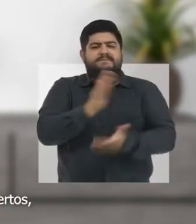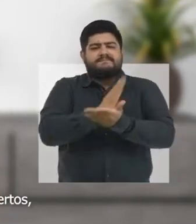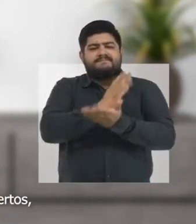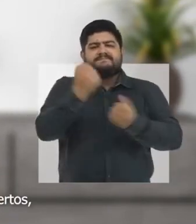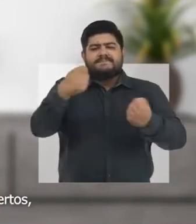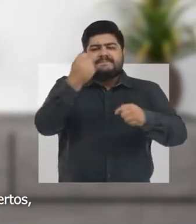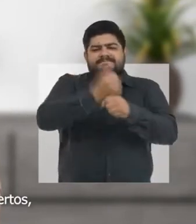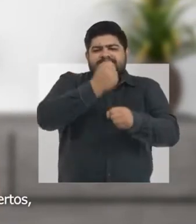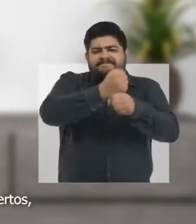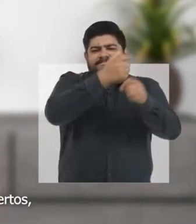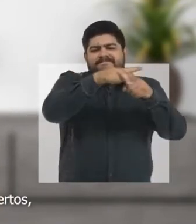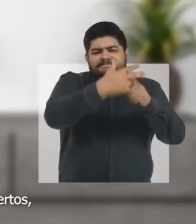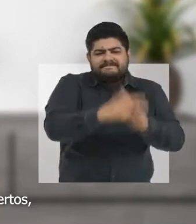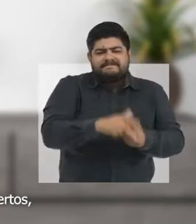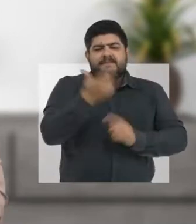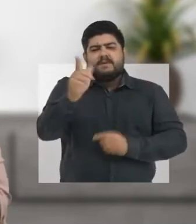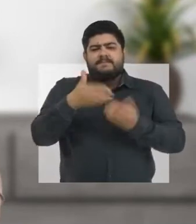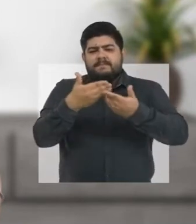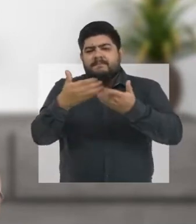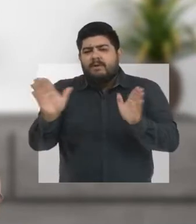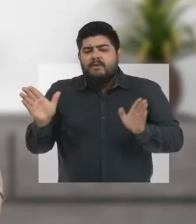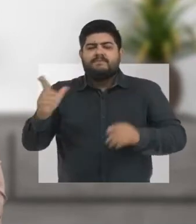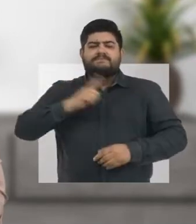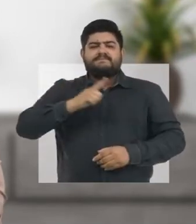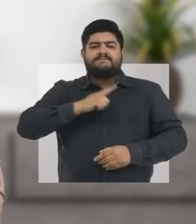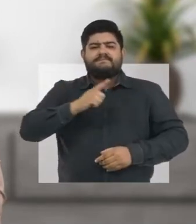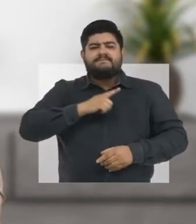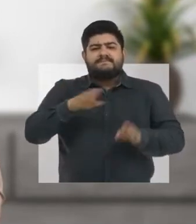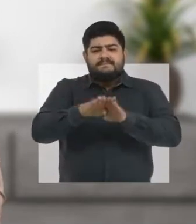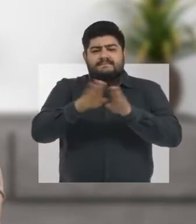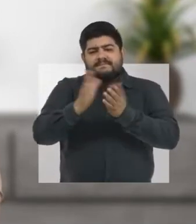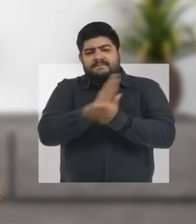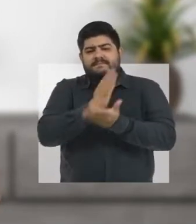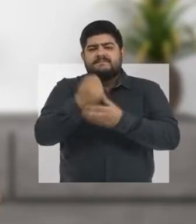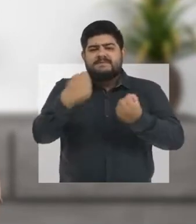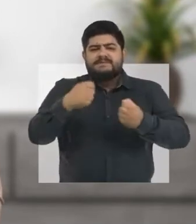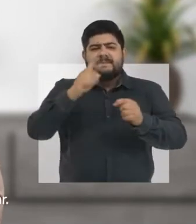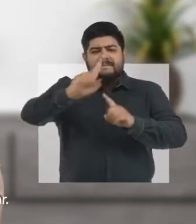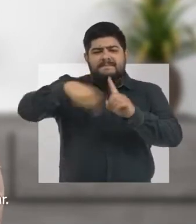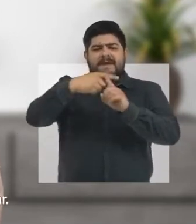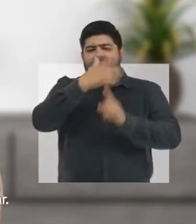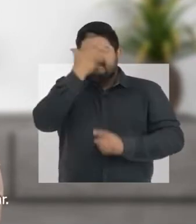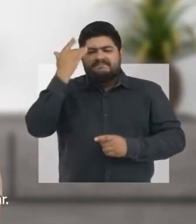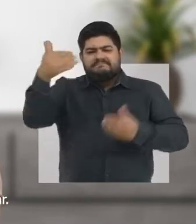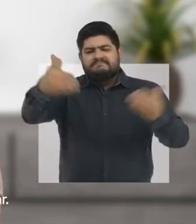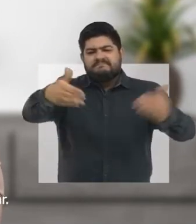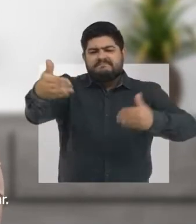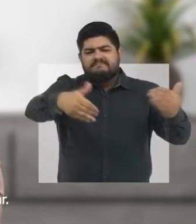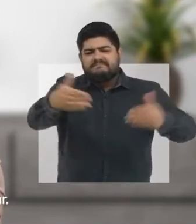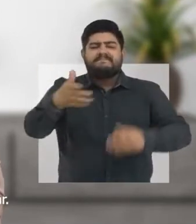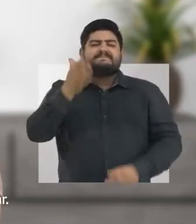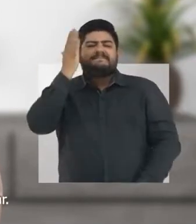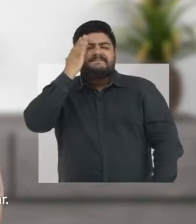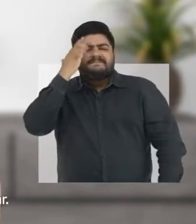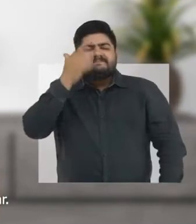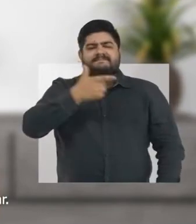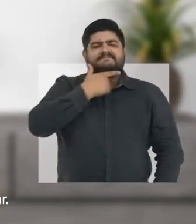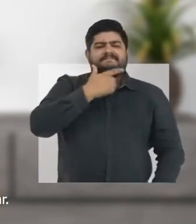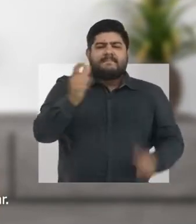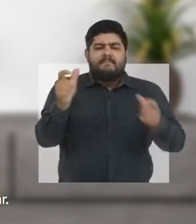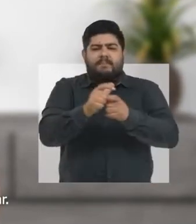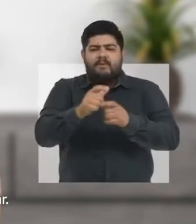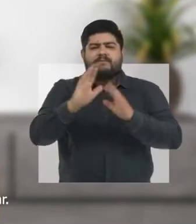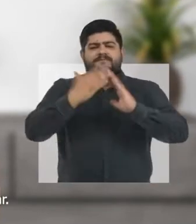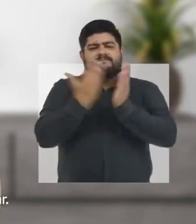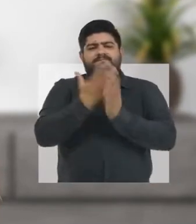ser reformado, outros abertos e pronto atendimento que precisa atender mais gente. Sabemos que tem pouca vaga em creche. Isso